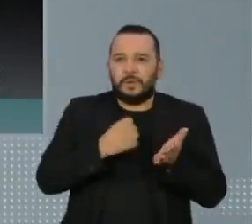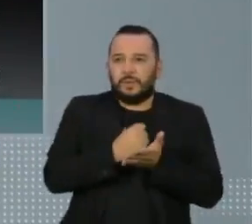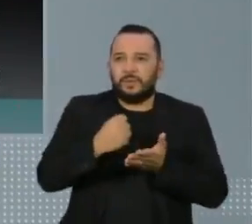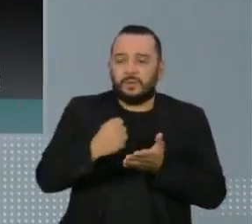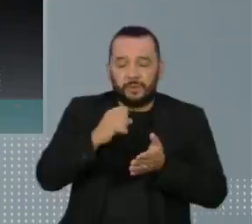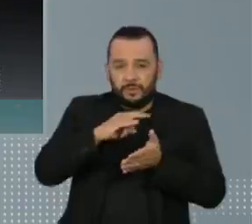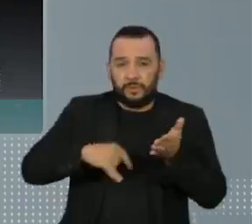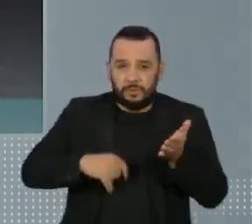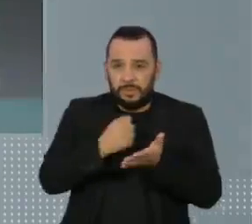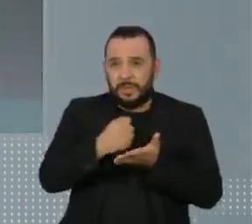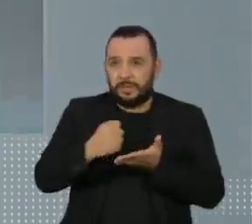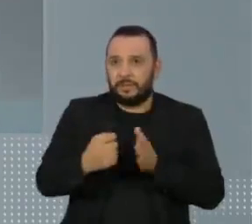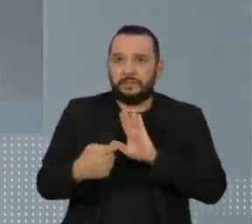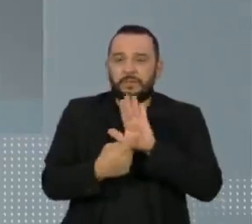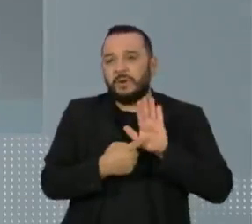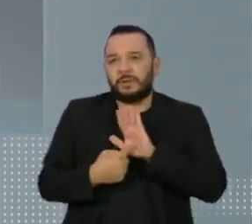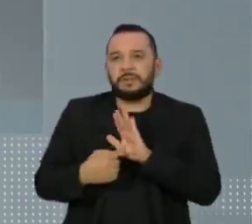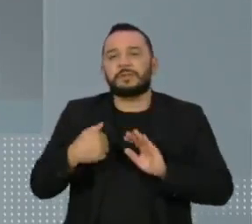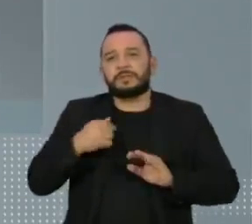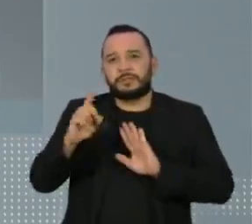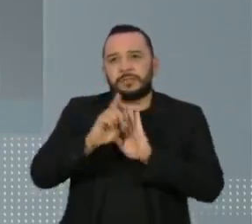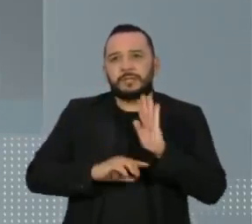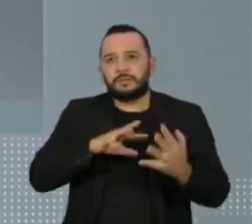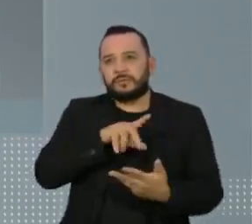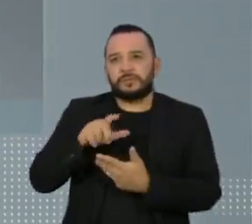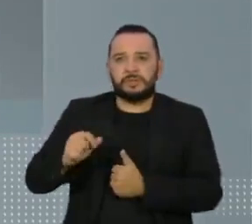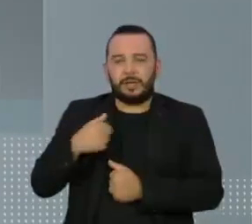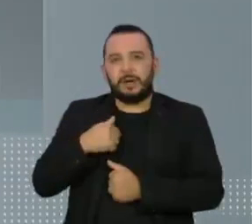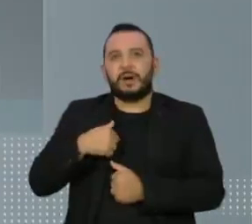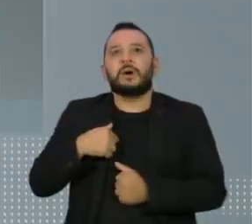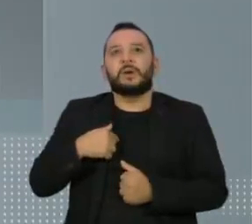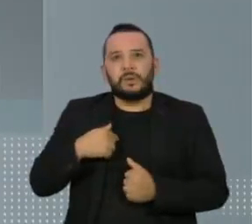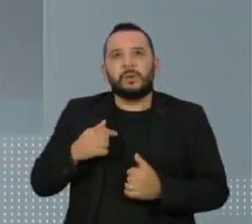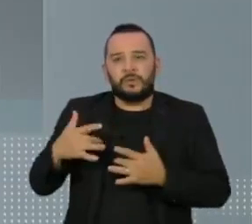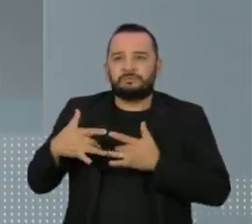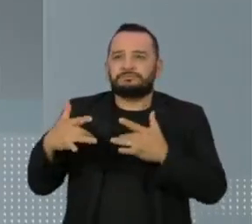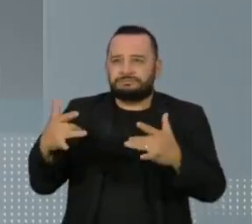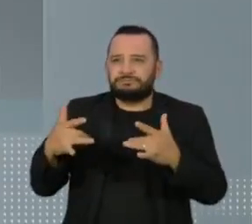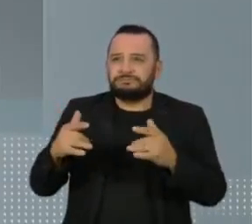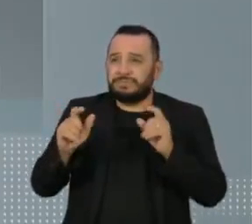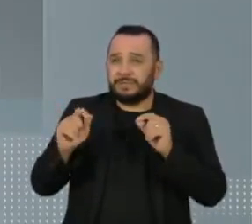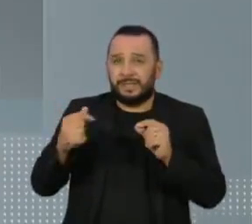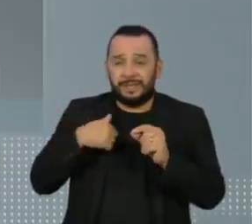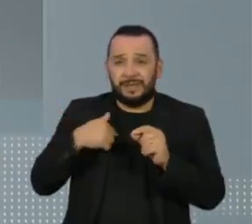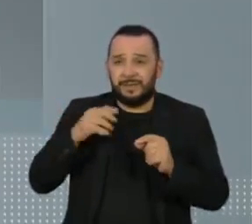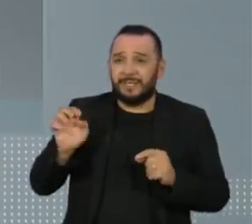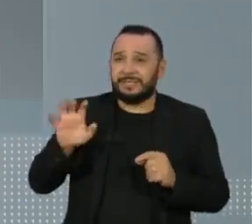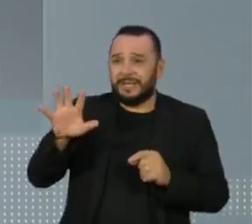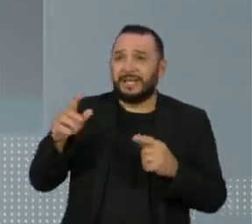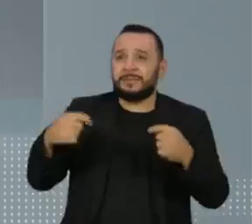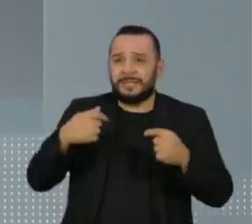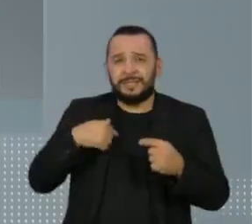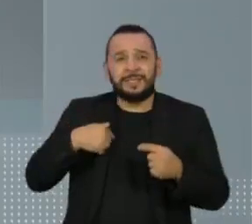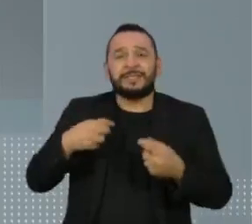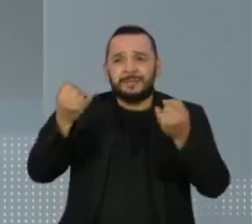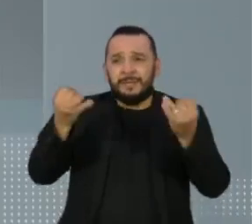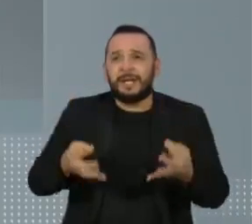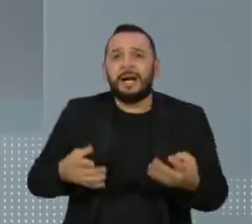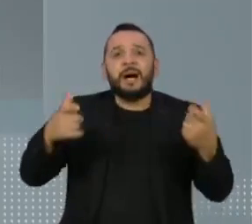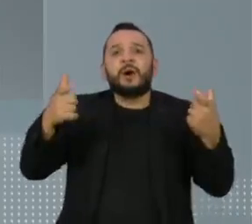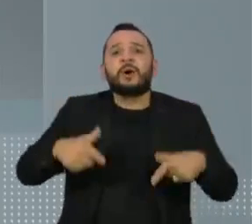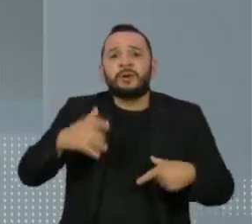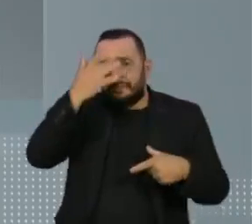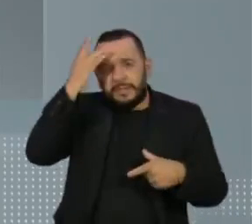internacional humanitário estabelece que os estados têm a obrigação de esclarecer o destino e o paradeiro das pessoas